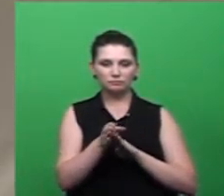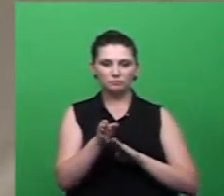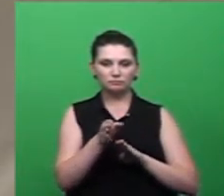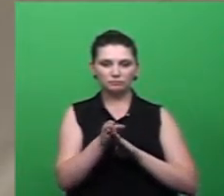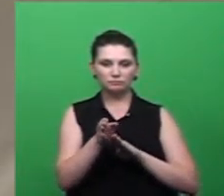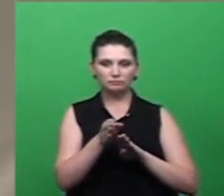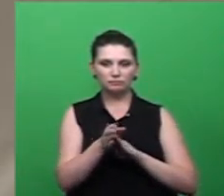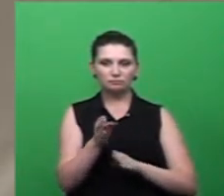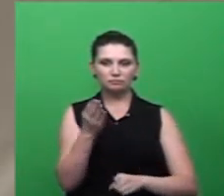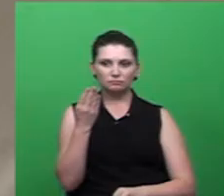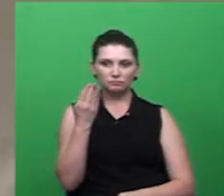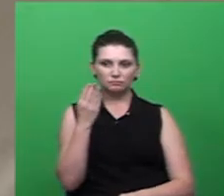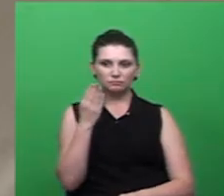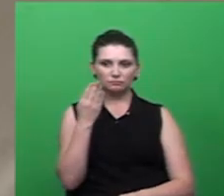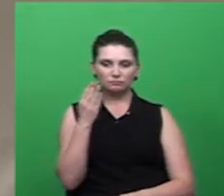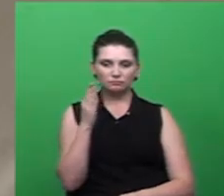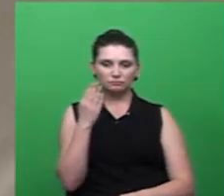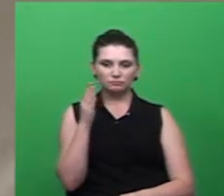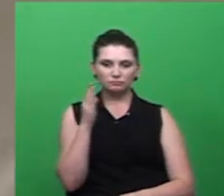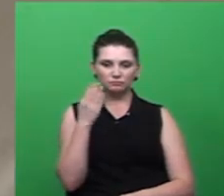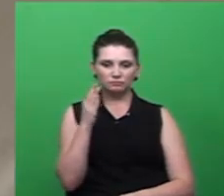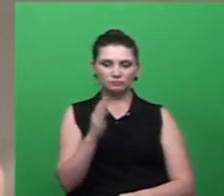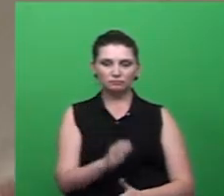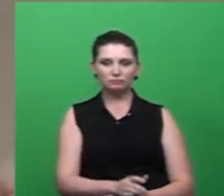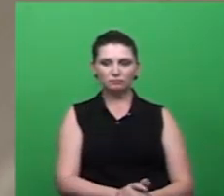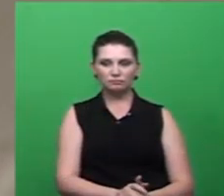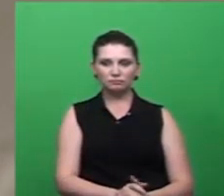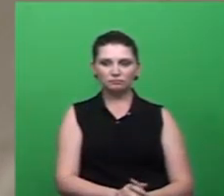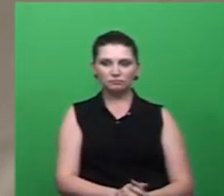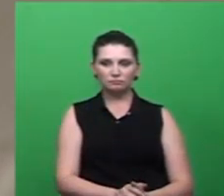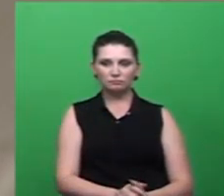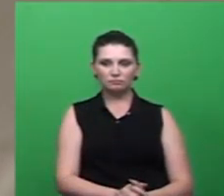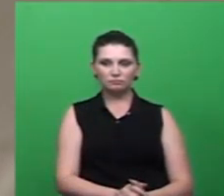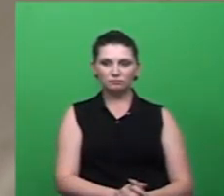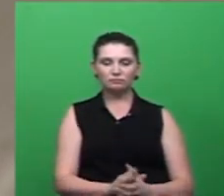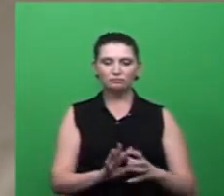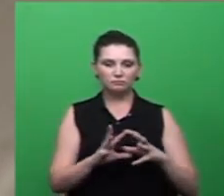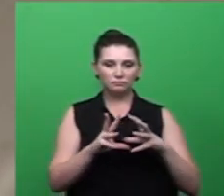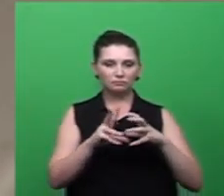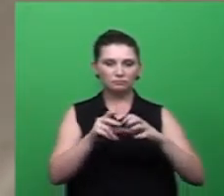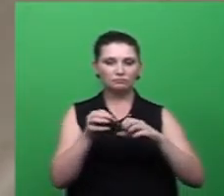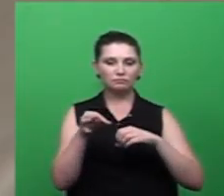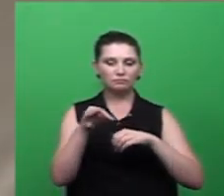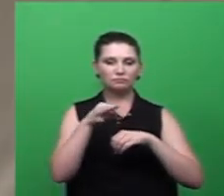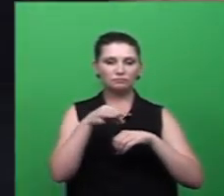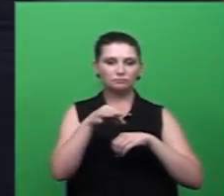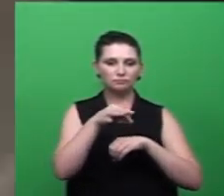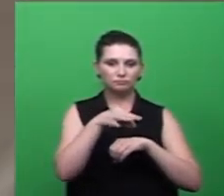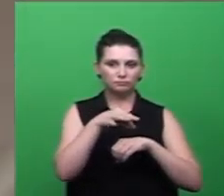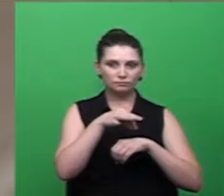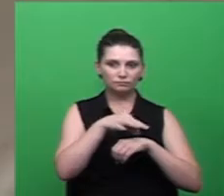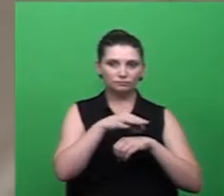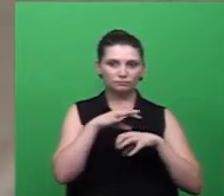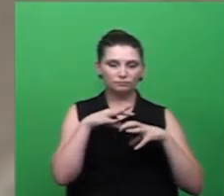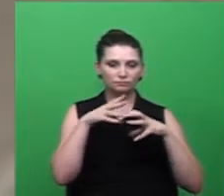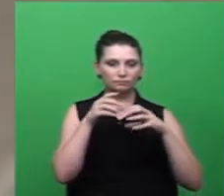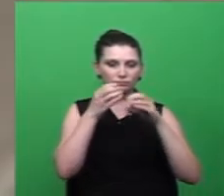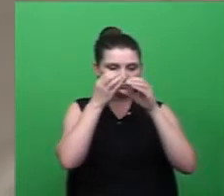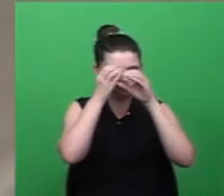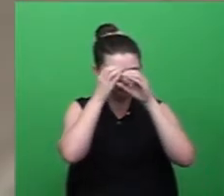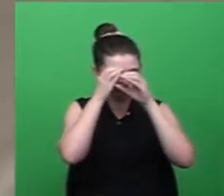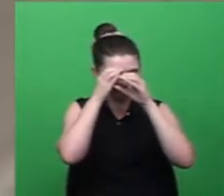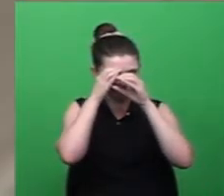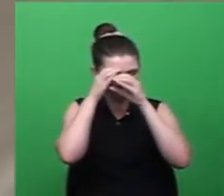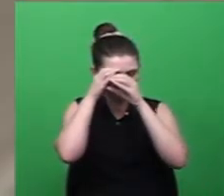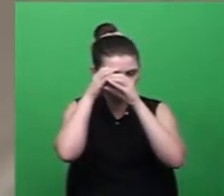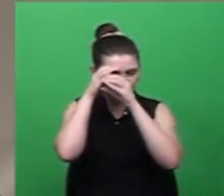acelerar os processos de identificação do mosquito, que ele é feito só microscopicamente, não